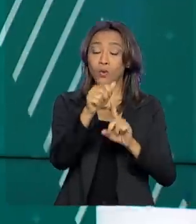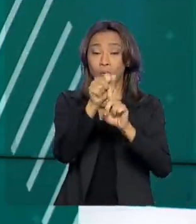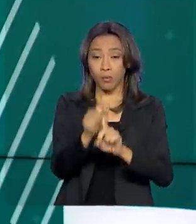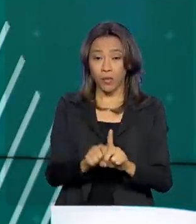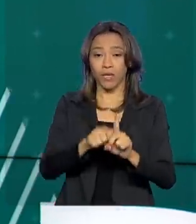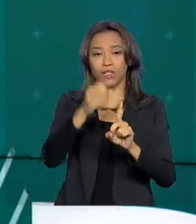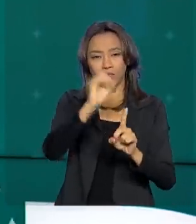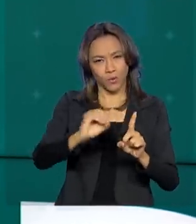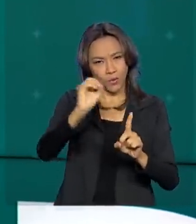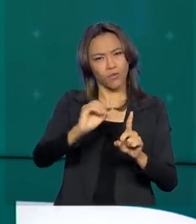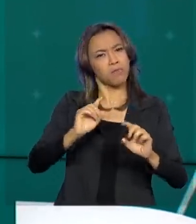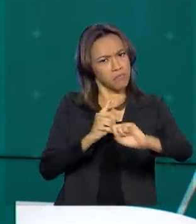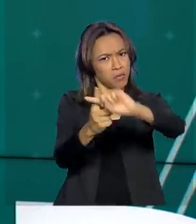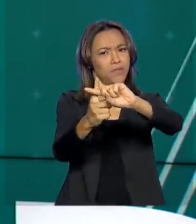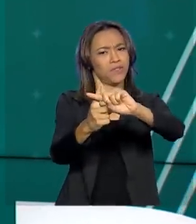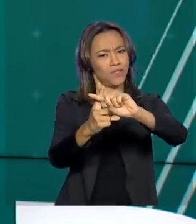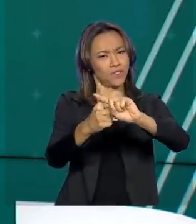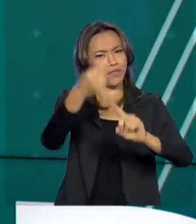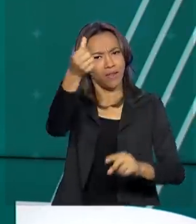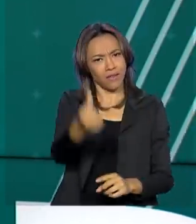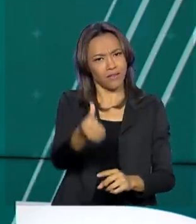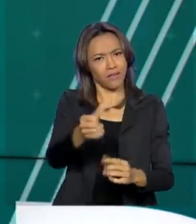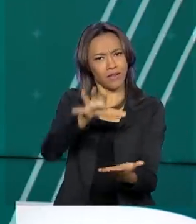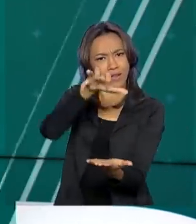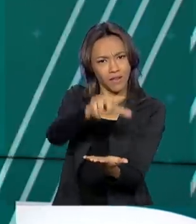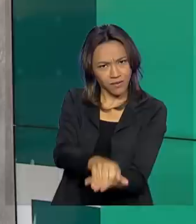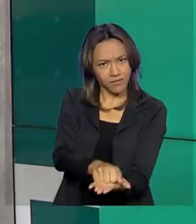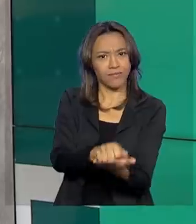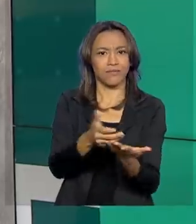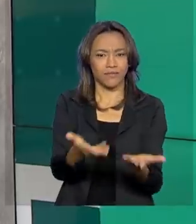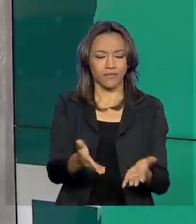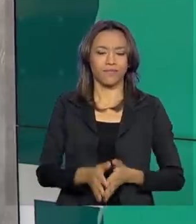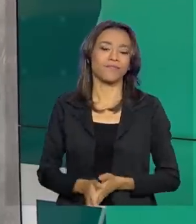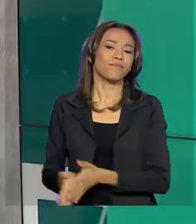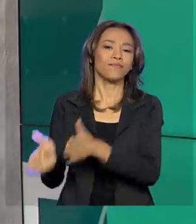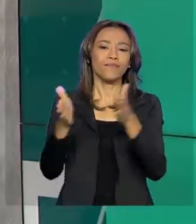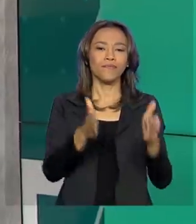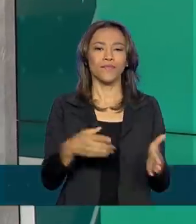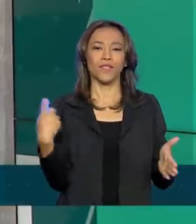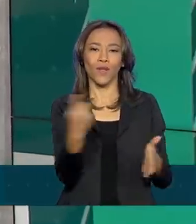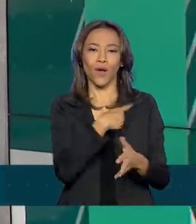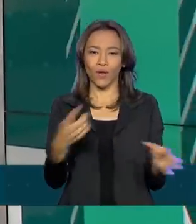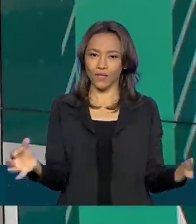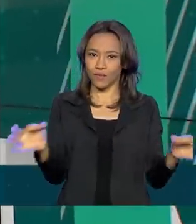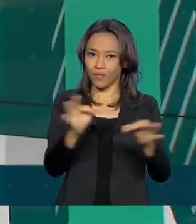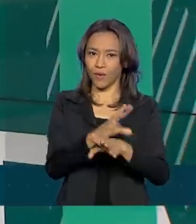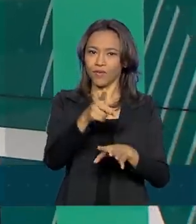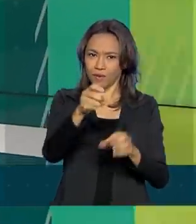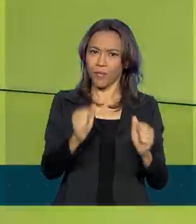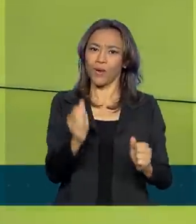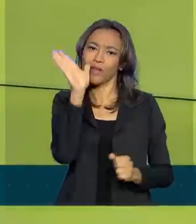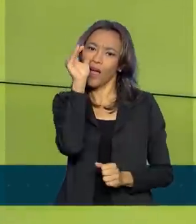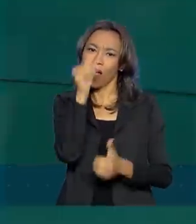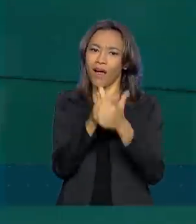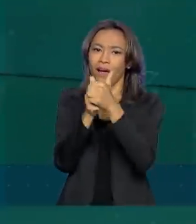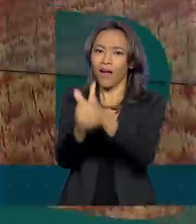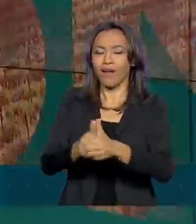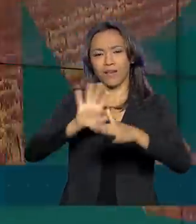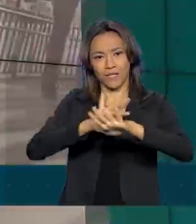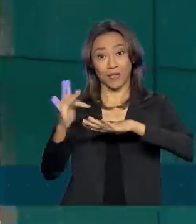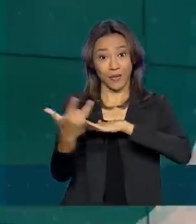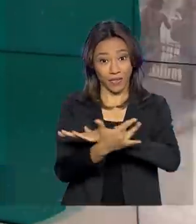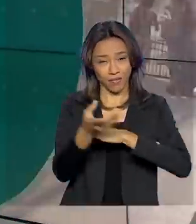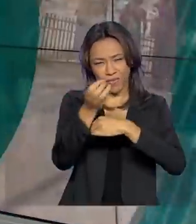positiva seguida e a sexta registrada no ano. Nós ficamos por aqui, você pode também nos acompanhar pelas redes